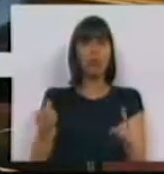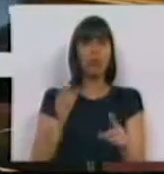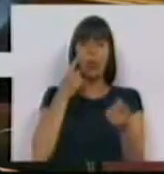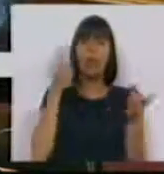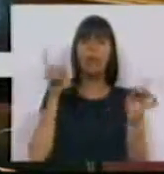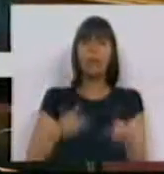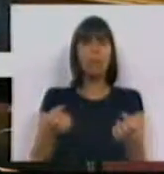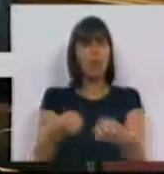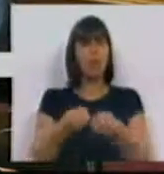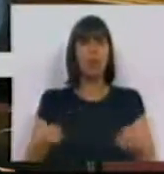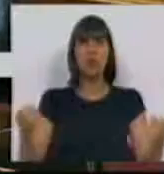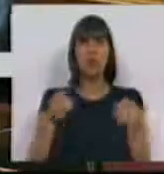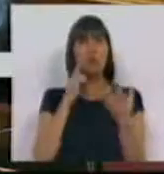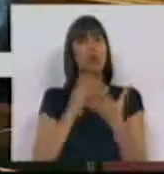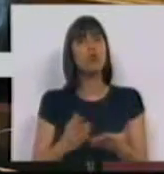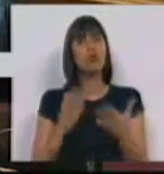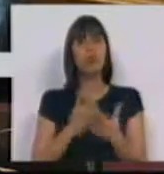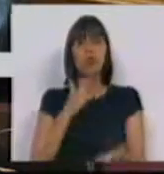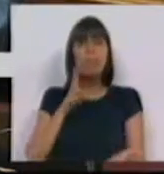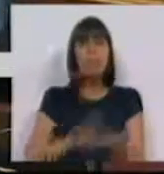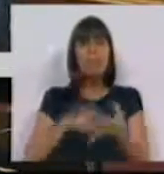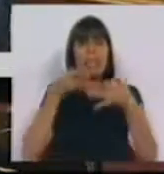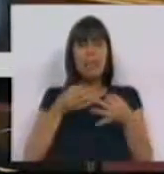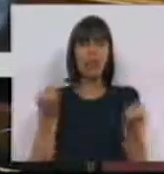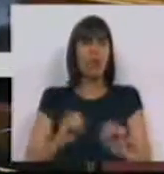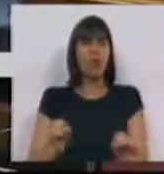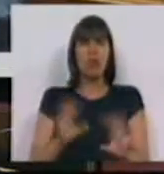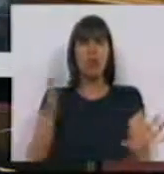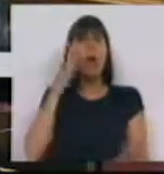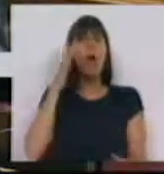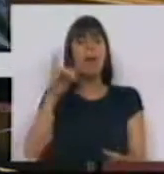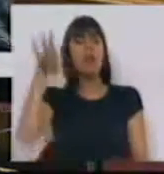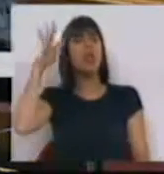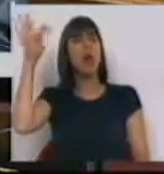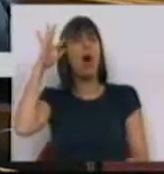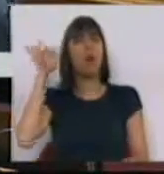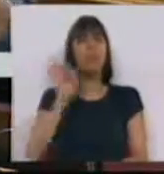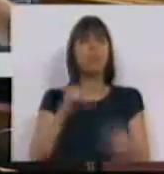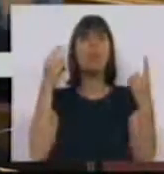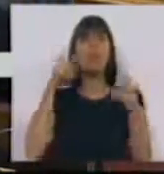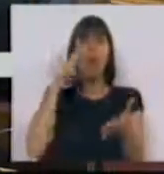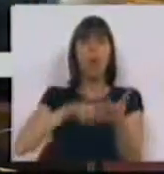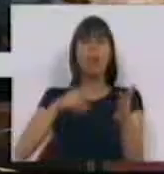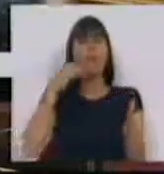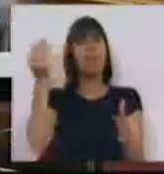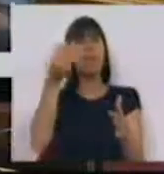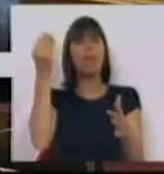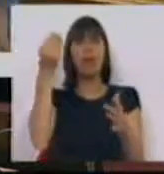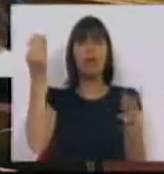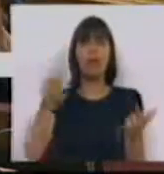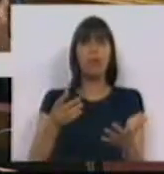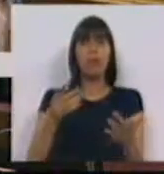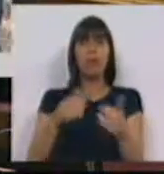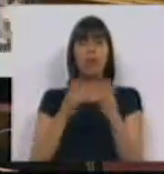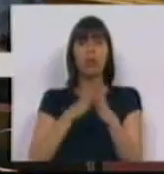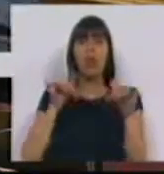repito, em nenhum estudo sério. Nenhum. É uma ideia teórica. Basta ler o famoso piquetique de